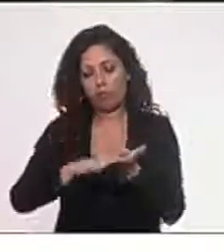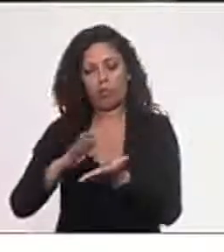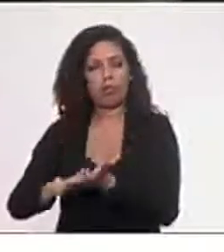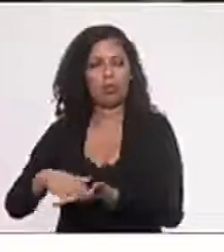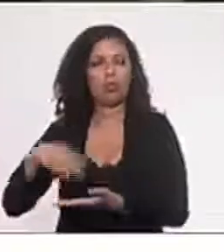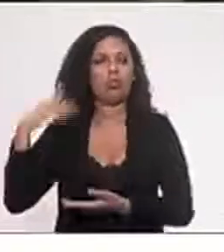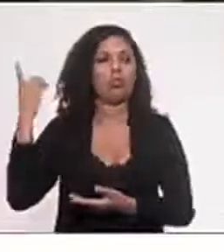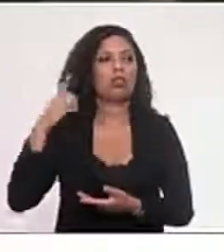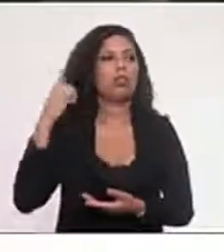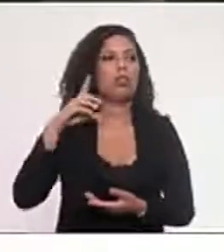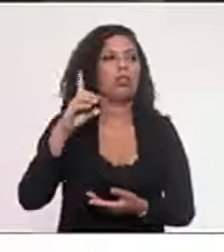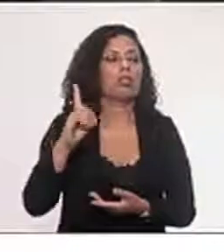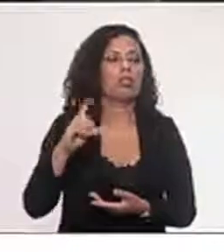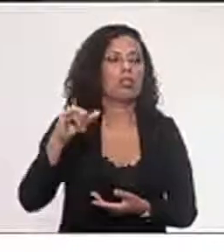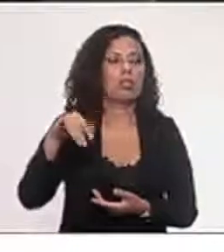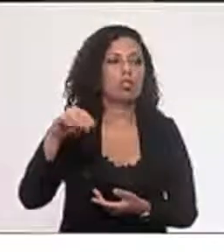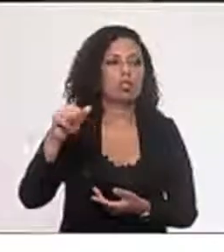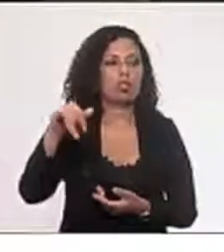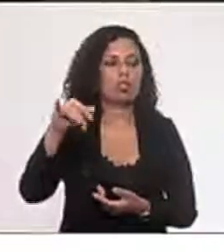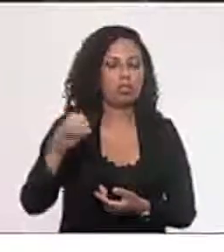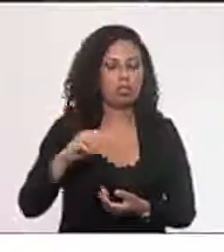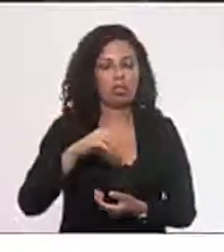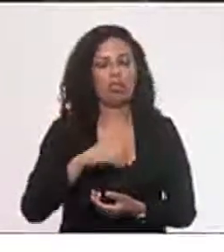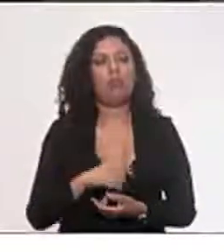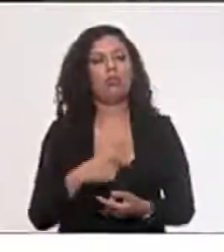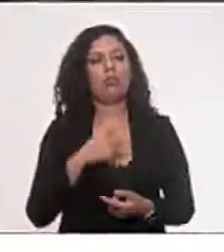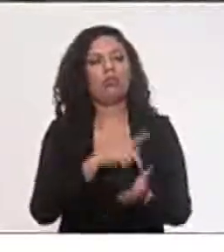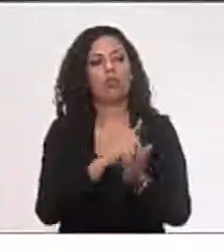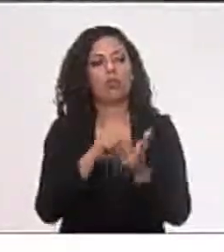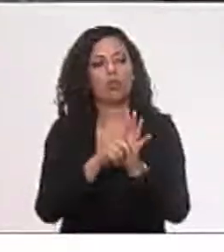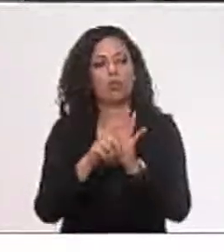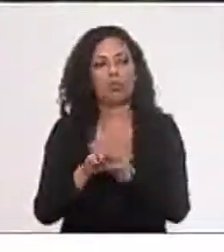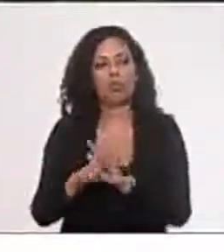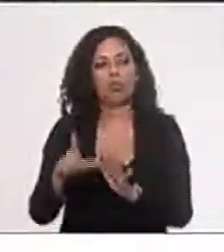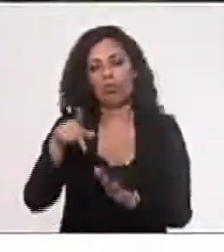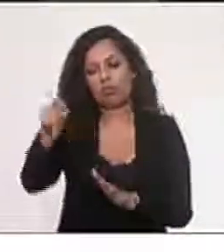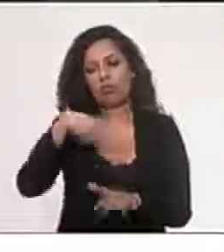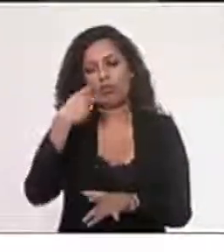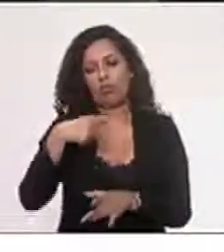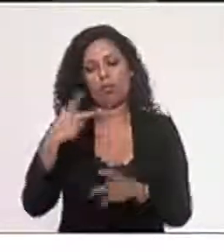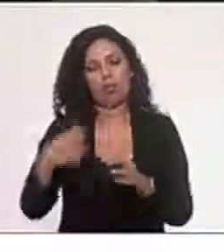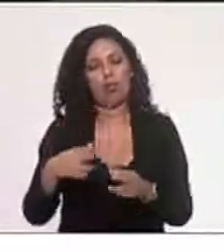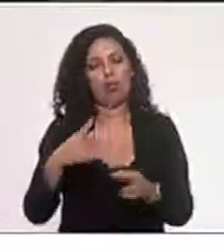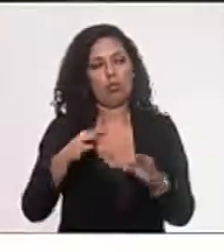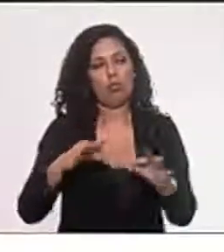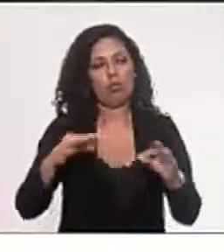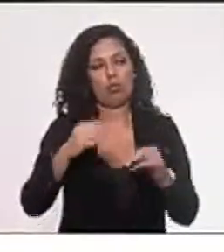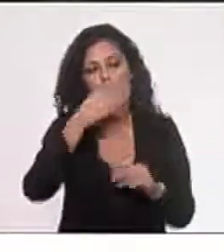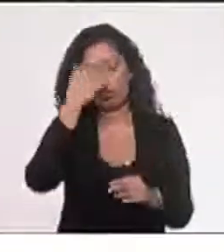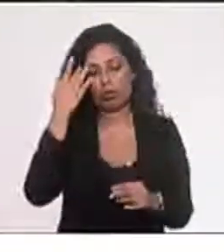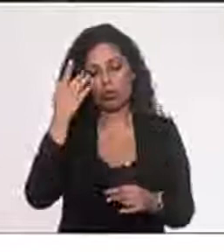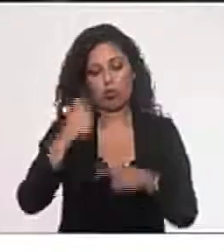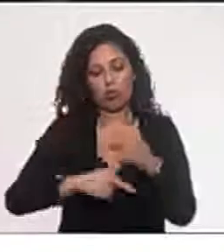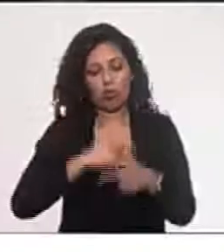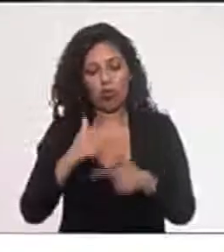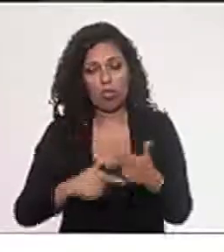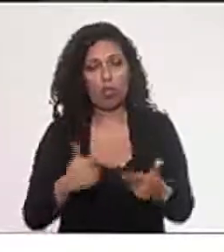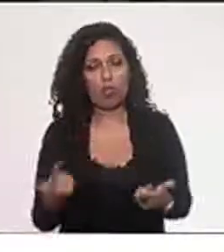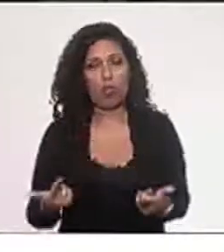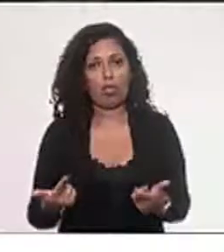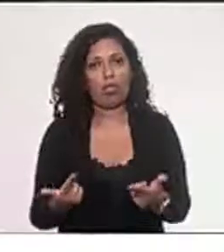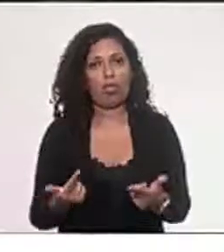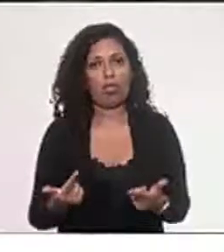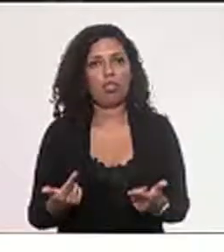Lins pelo projeto. E, V. Exª falou, todo agente público tem uma identificação. E por quê?